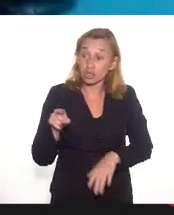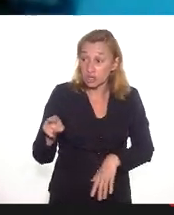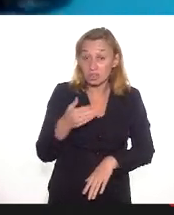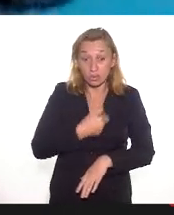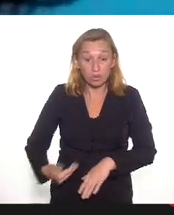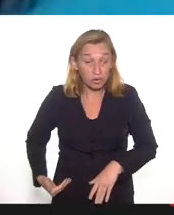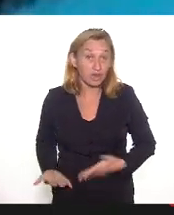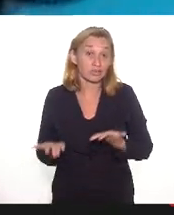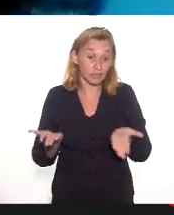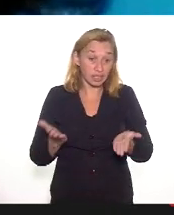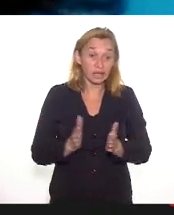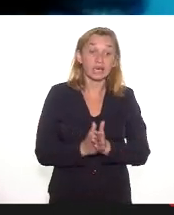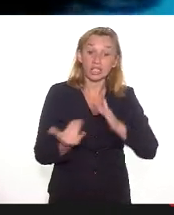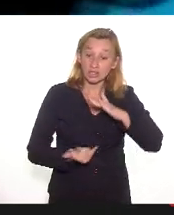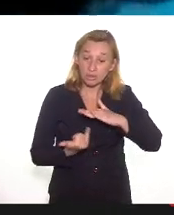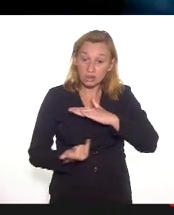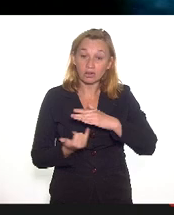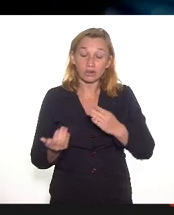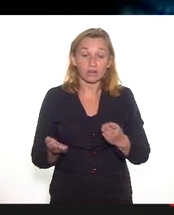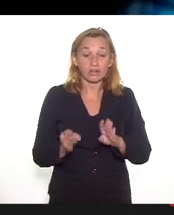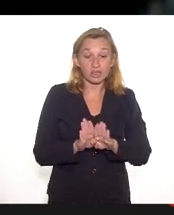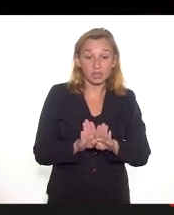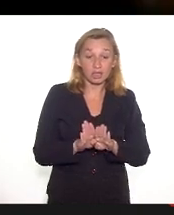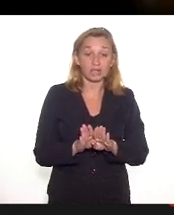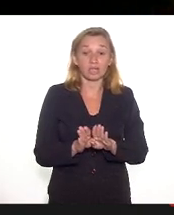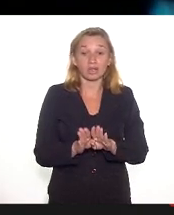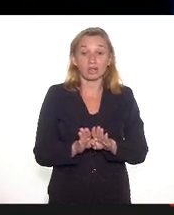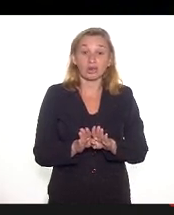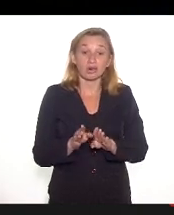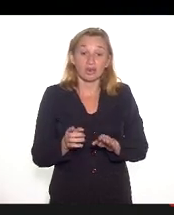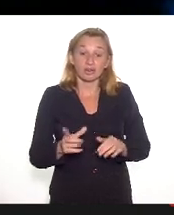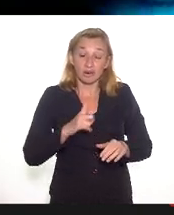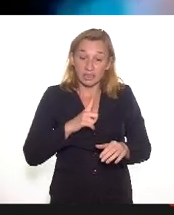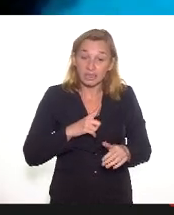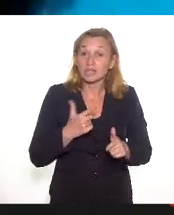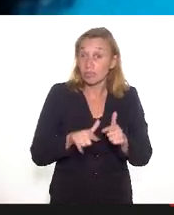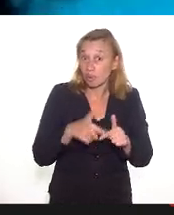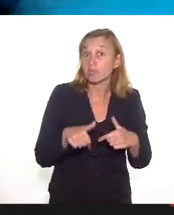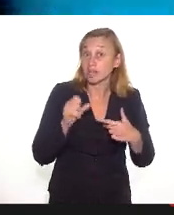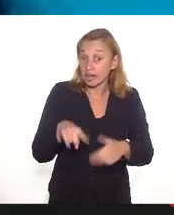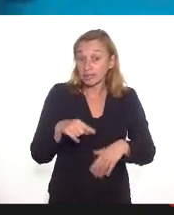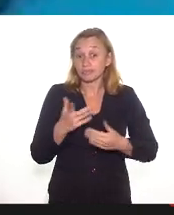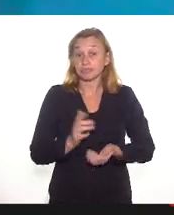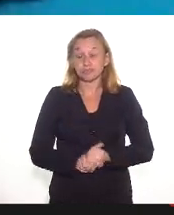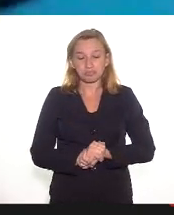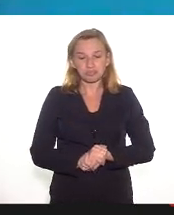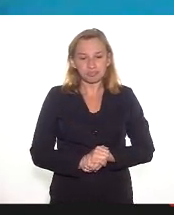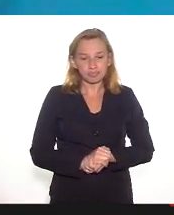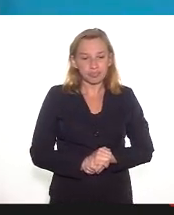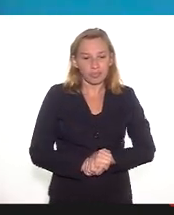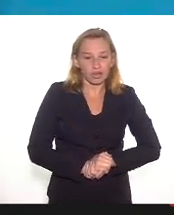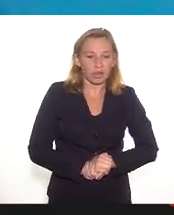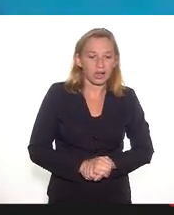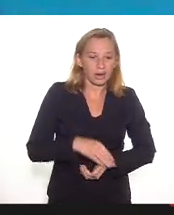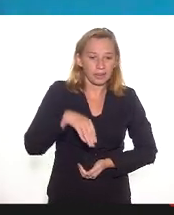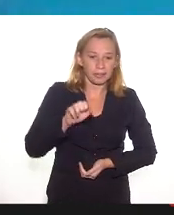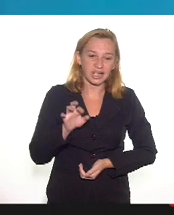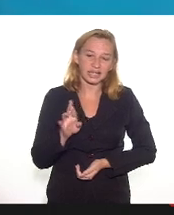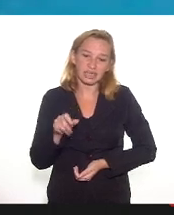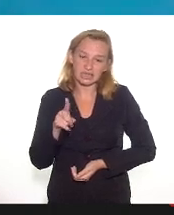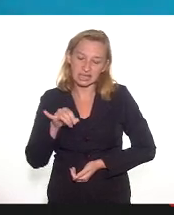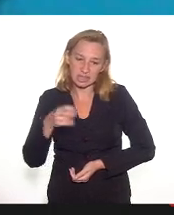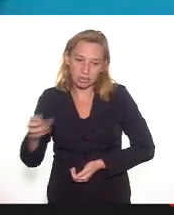listadas as instituições que vão passar por essa situação, né, é uma mercantilização total,